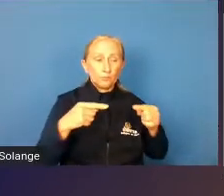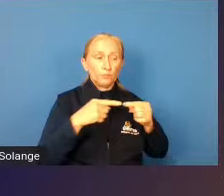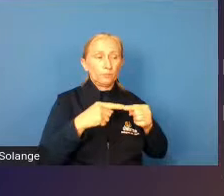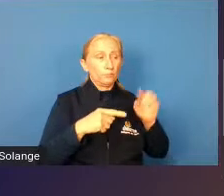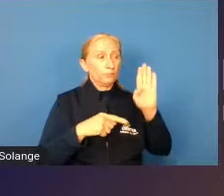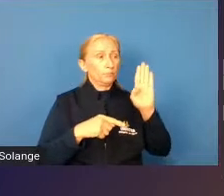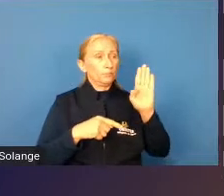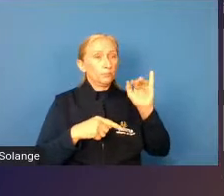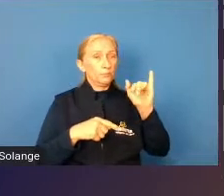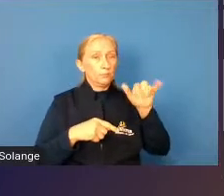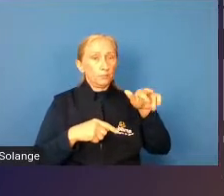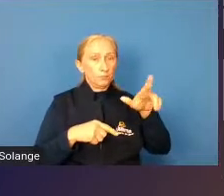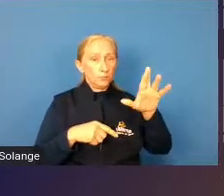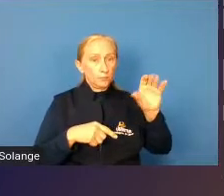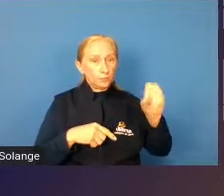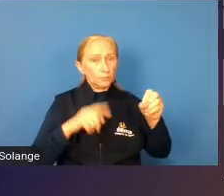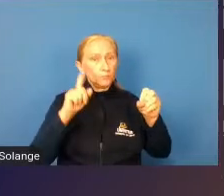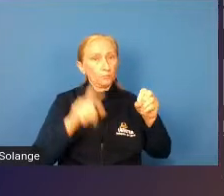é instituído socialmente.